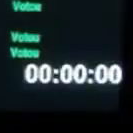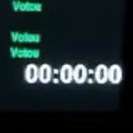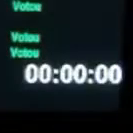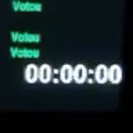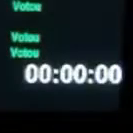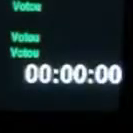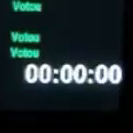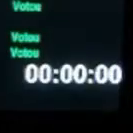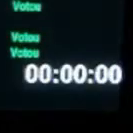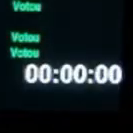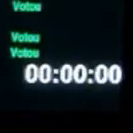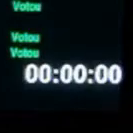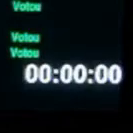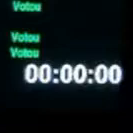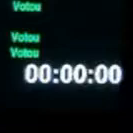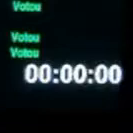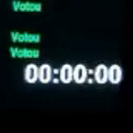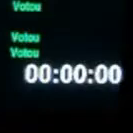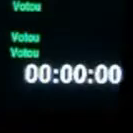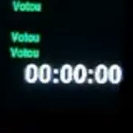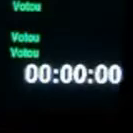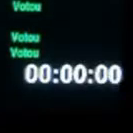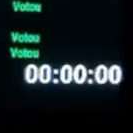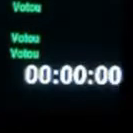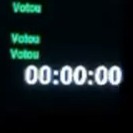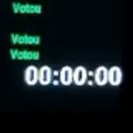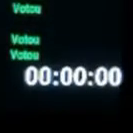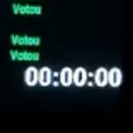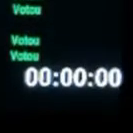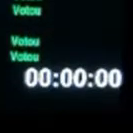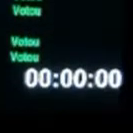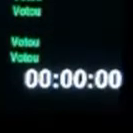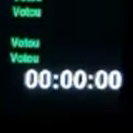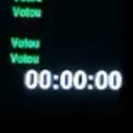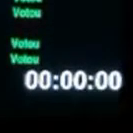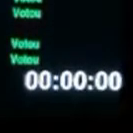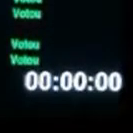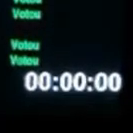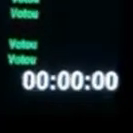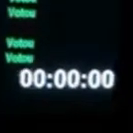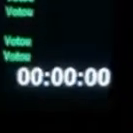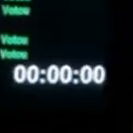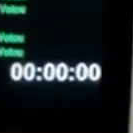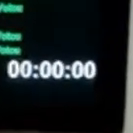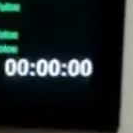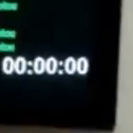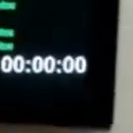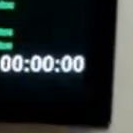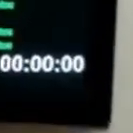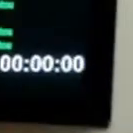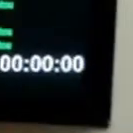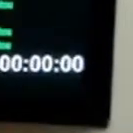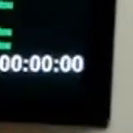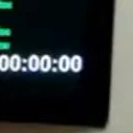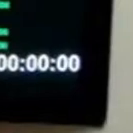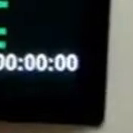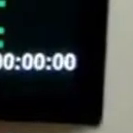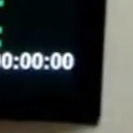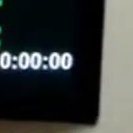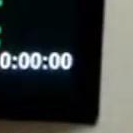vou dar tempo ao deputado Natalino que debateu bastante o projeto para que possa exercer seu voto